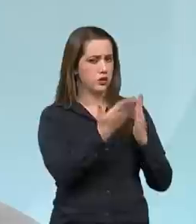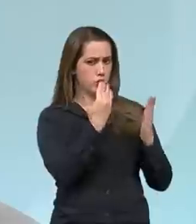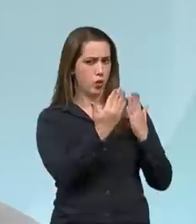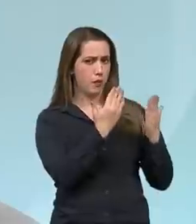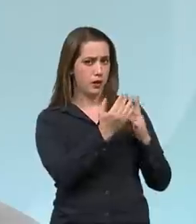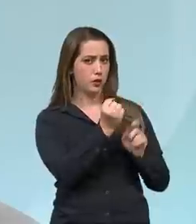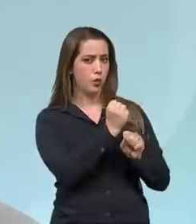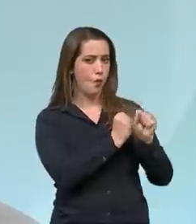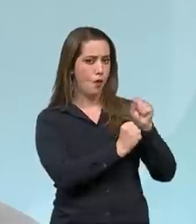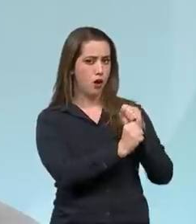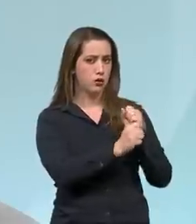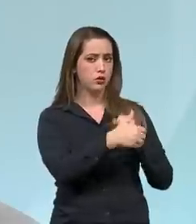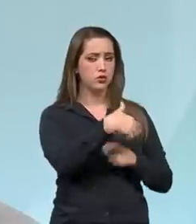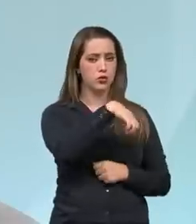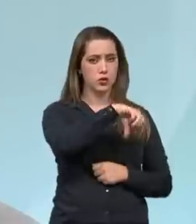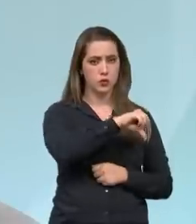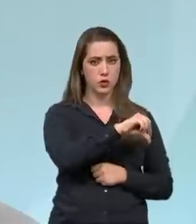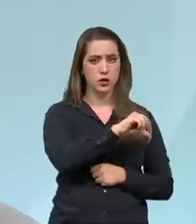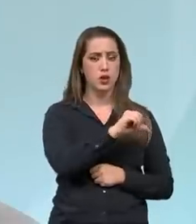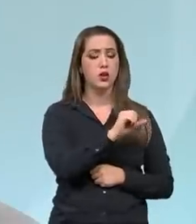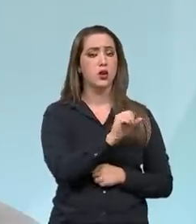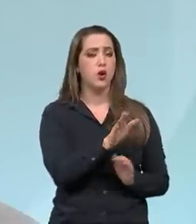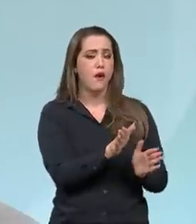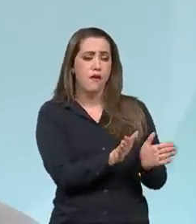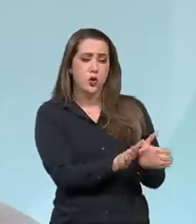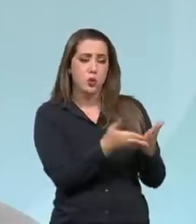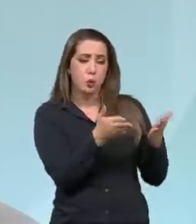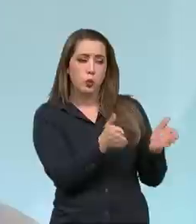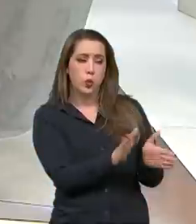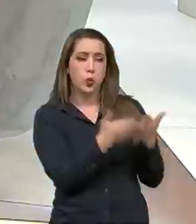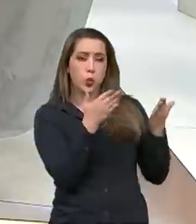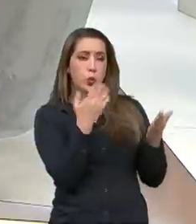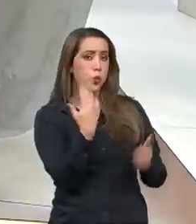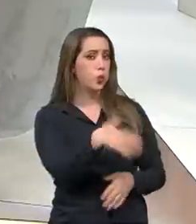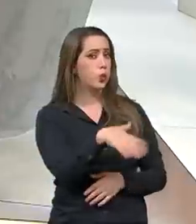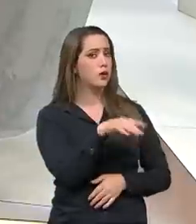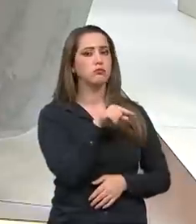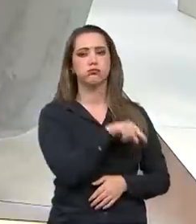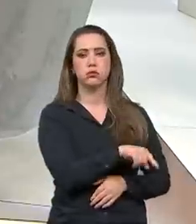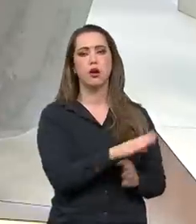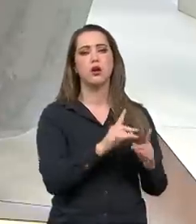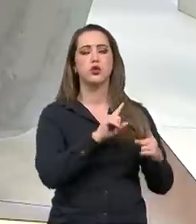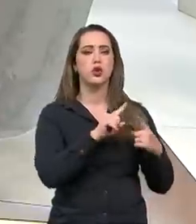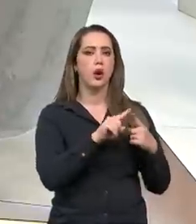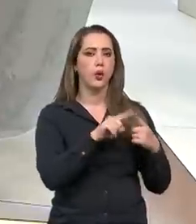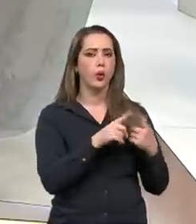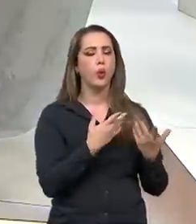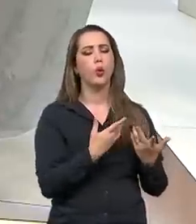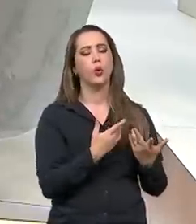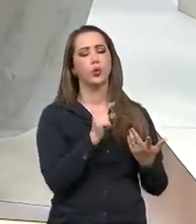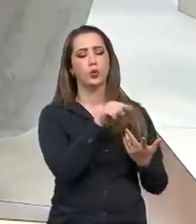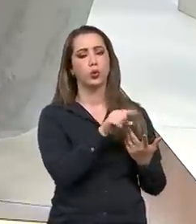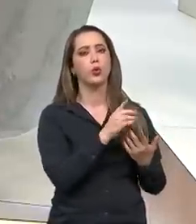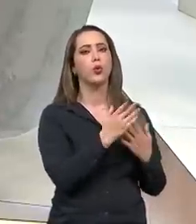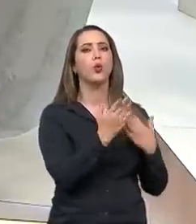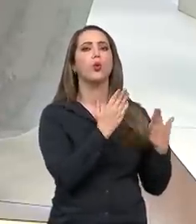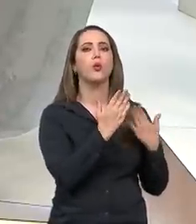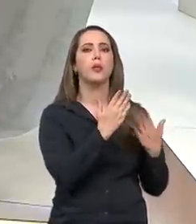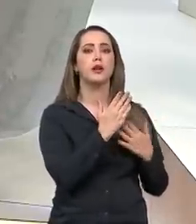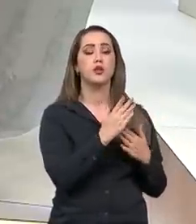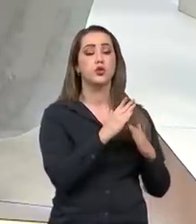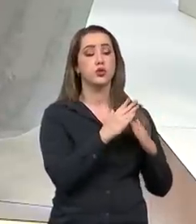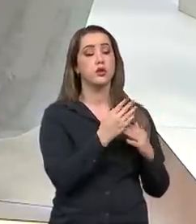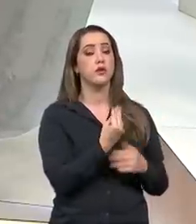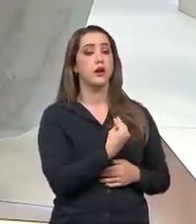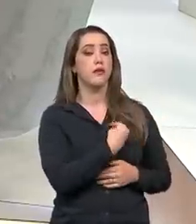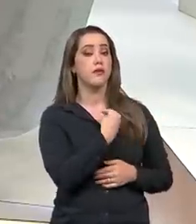-19 em situação de extrema pobreza, ou seja, de acordo com o parâmetro usado aí, né, vivendo com menos de 1 dólar e 90